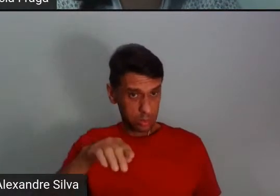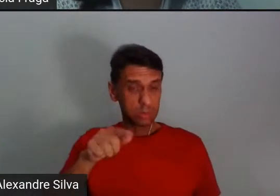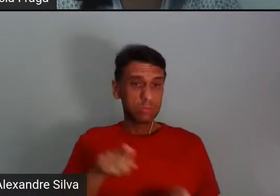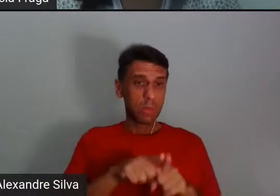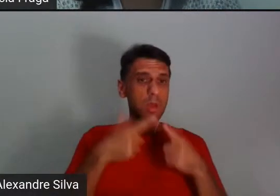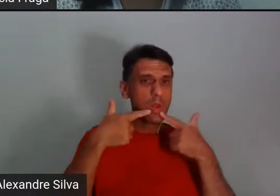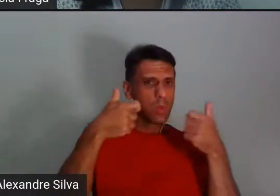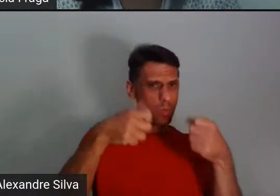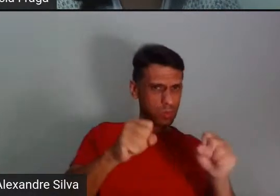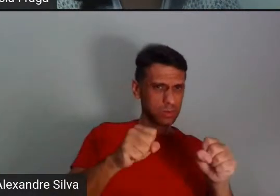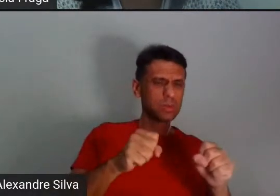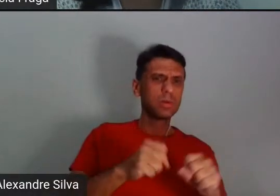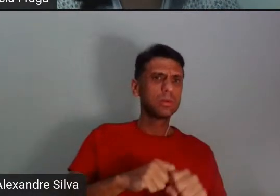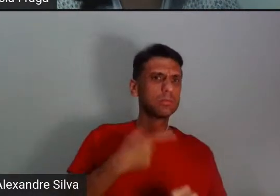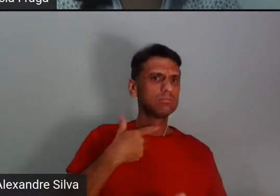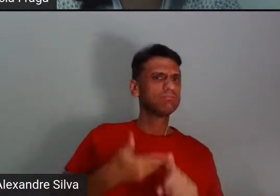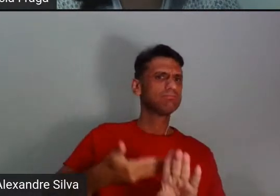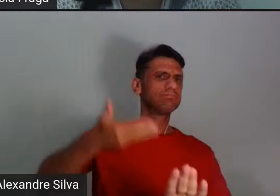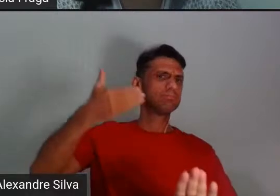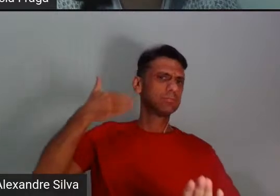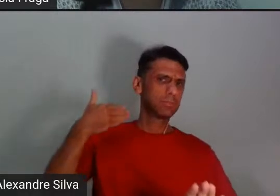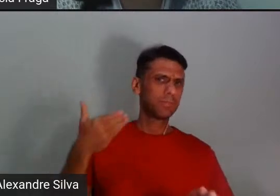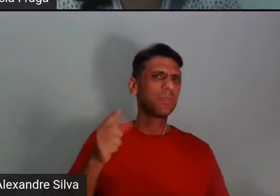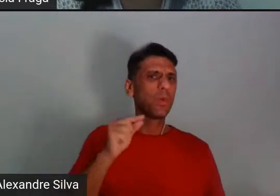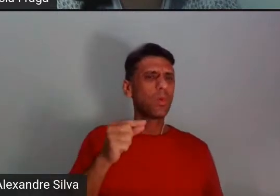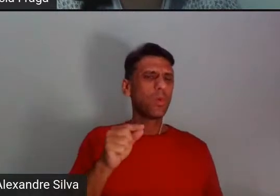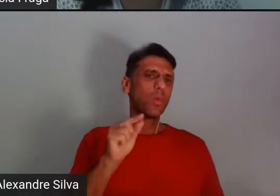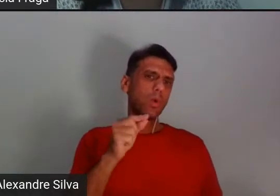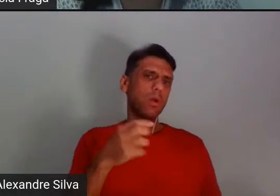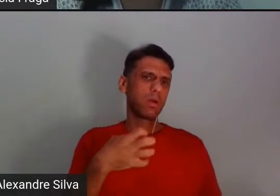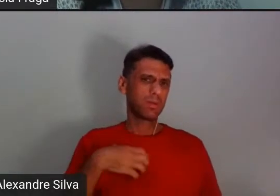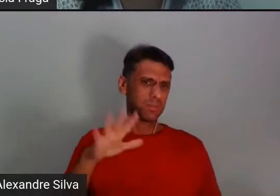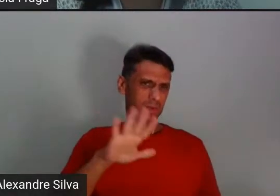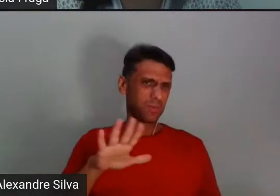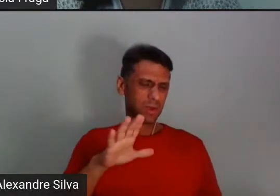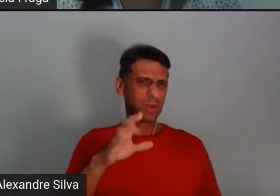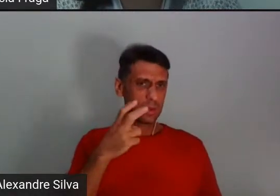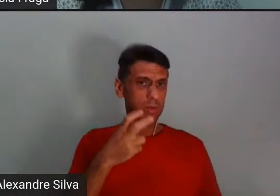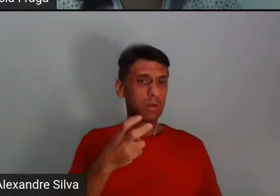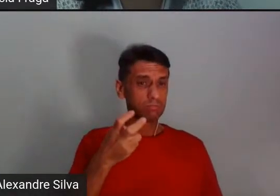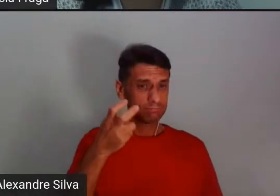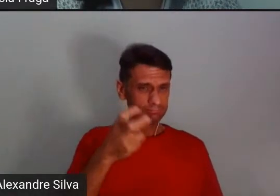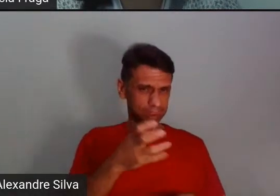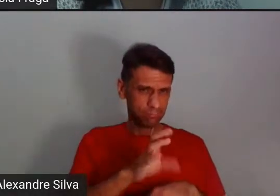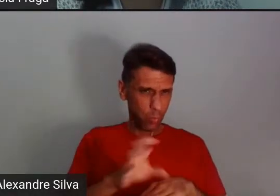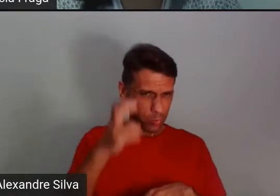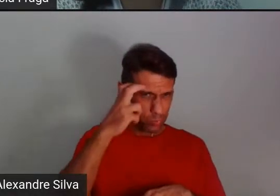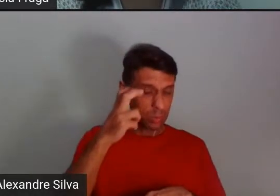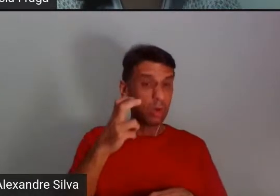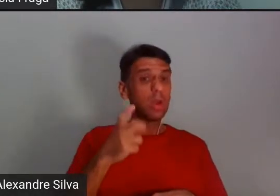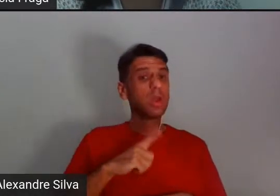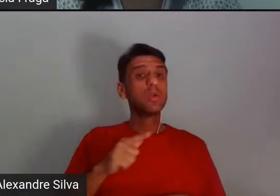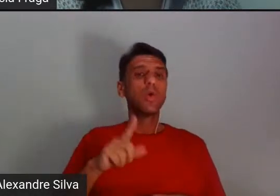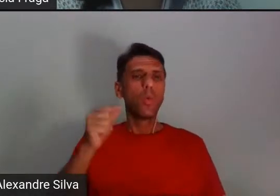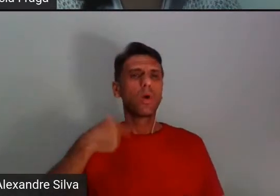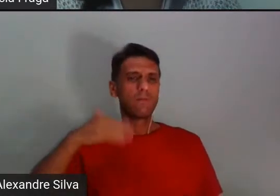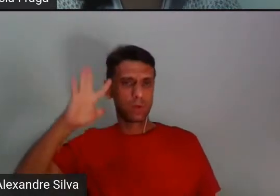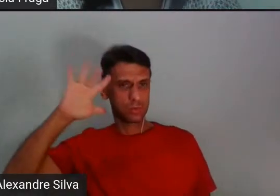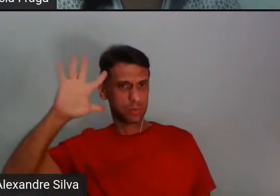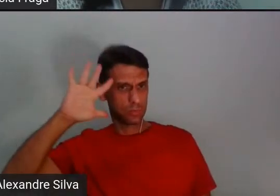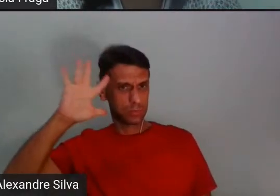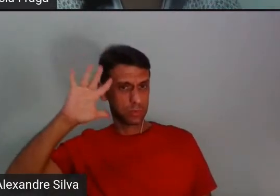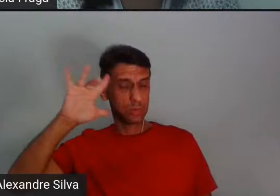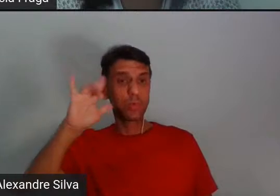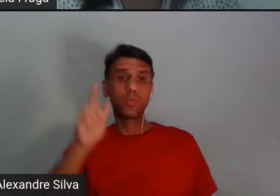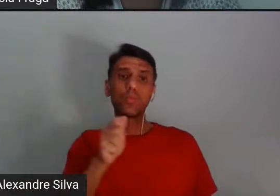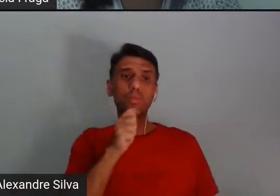é magnífica, a ideia da pragmática cultural. Eu ainda não trabalhei com isso porque eu sou de outra área, da filosofia, ainda não trabalhei diretamente